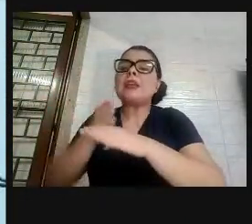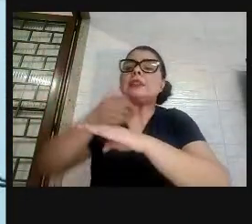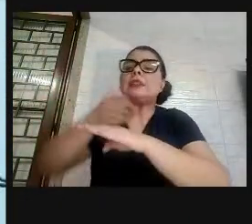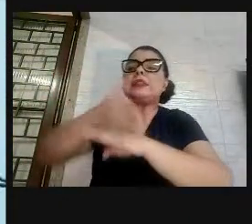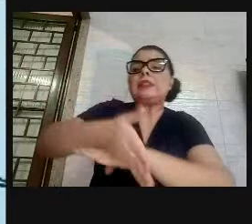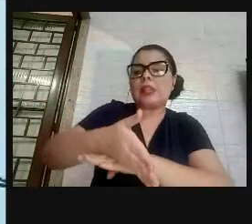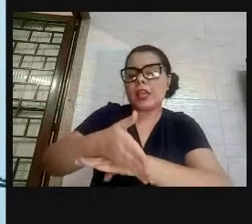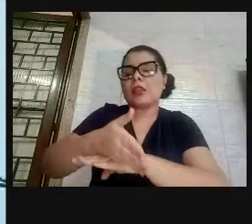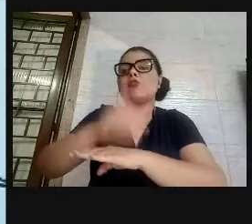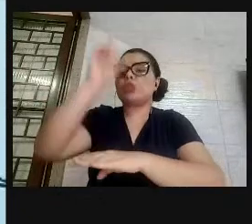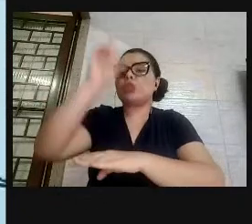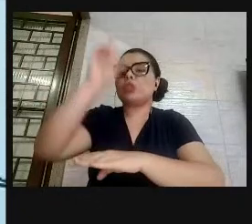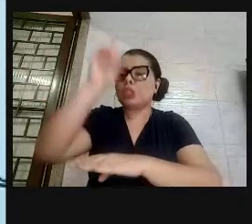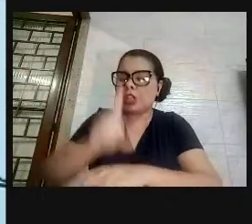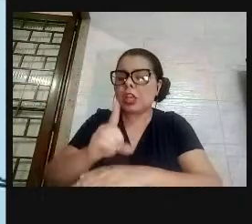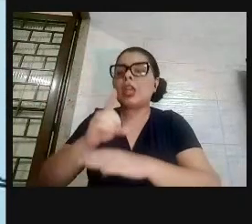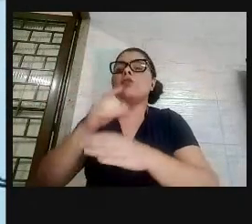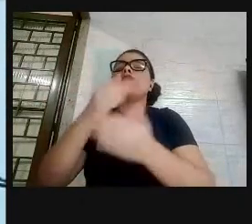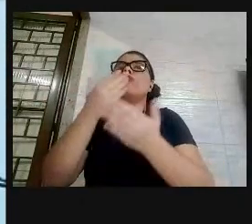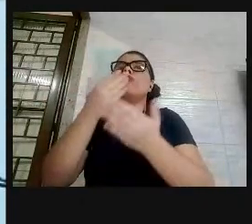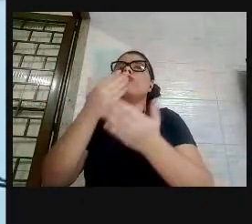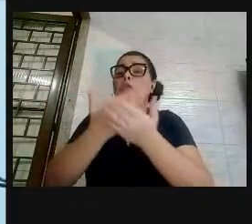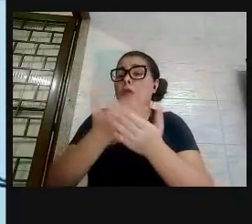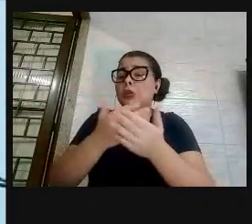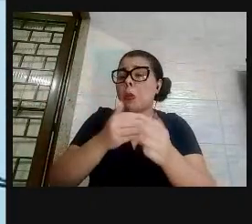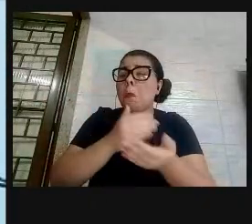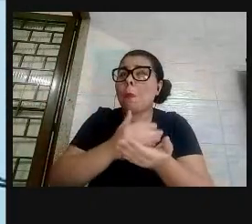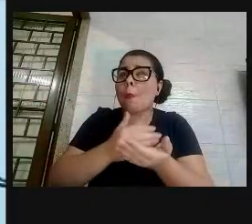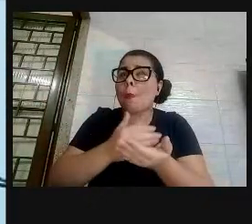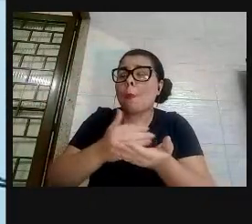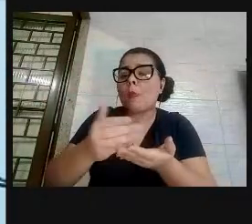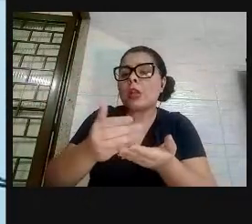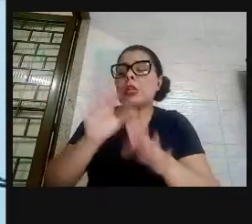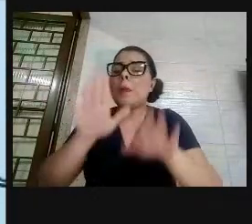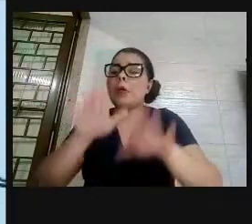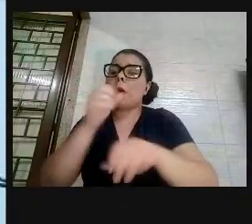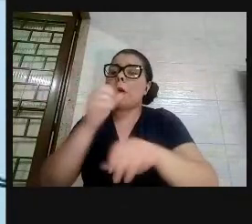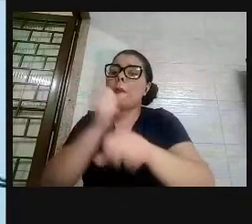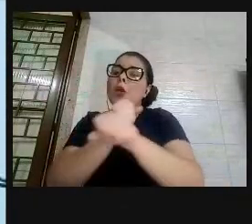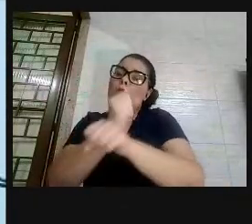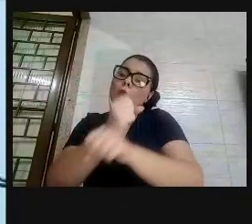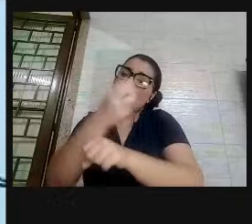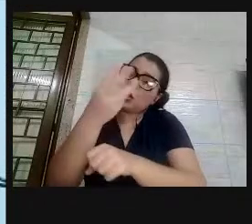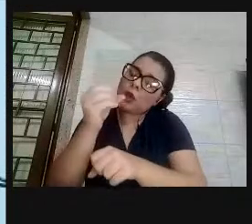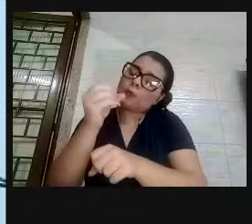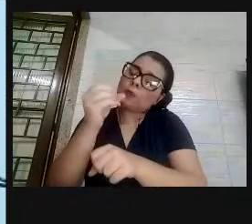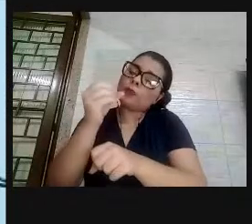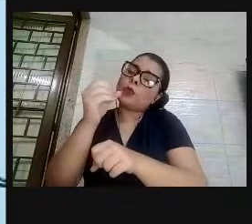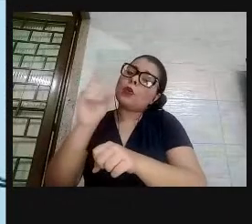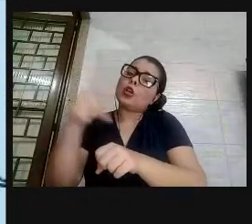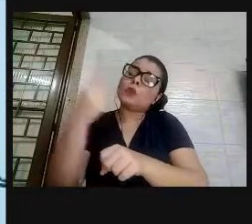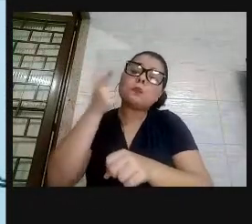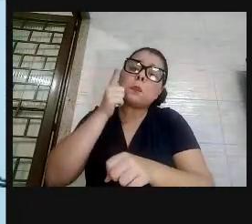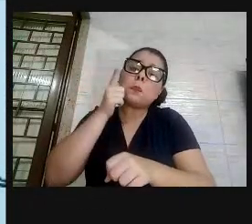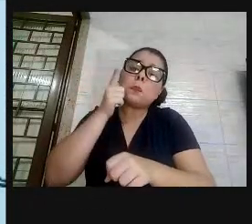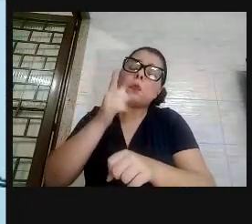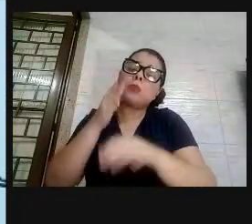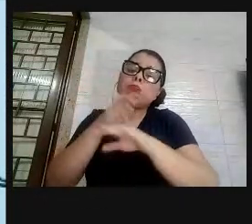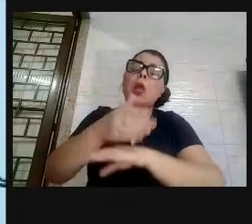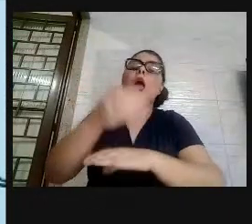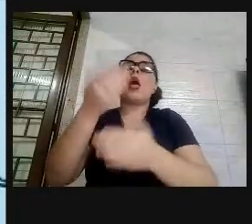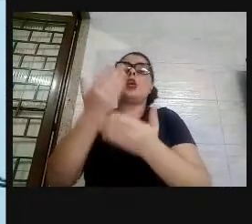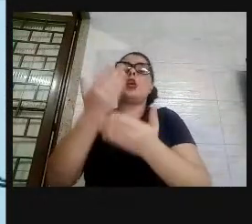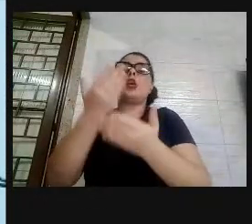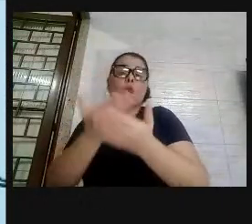No caso da educação, a partir dos anos 30, apenas com o Setúlio Vargas, nós tivemos acesso aos direitos à educação, através do